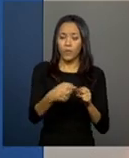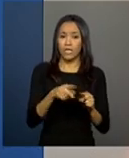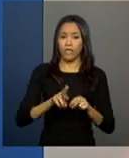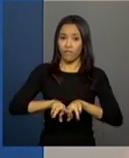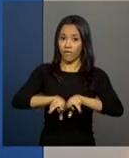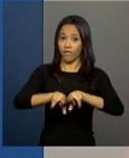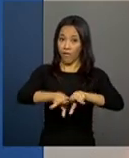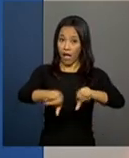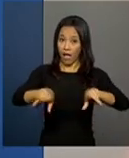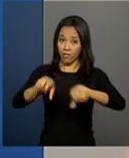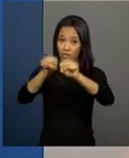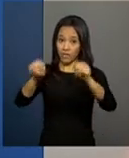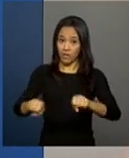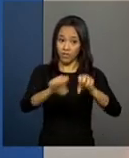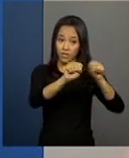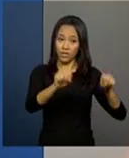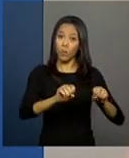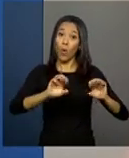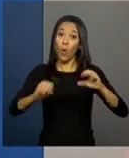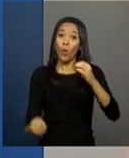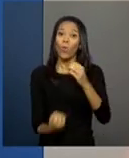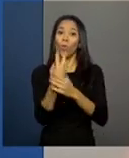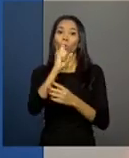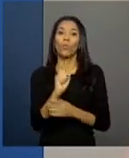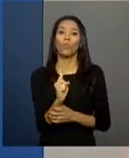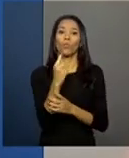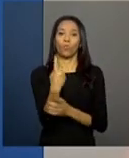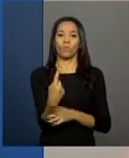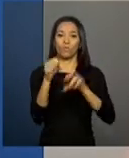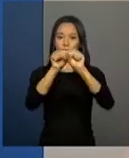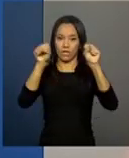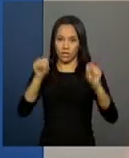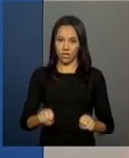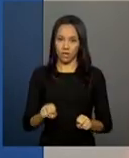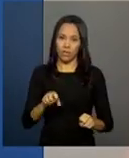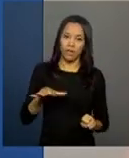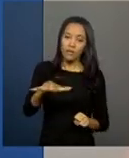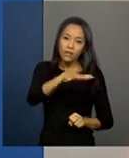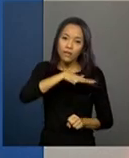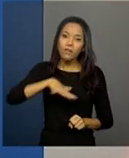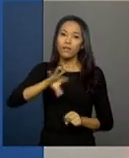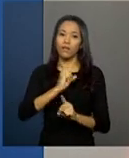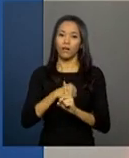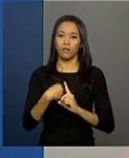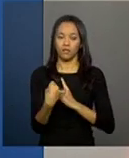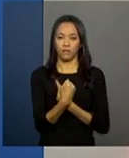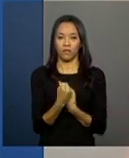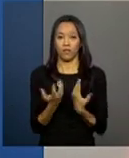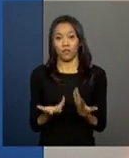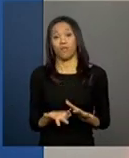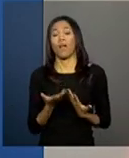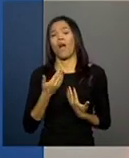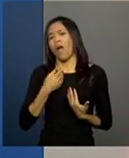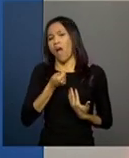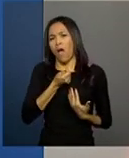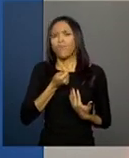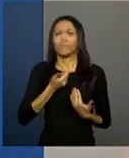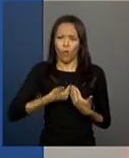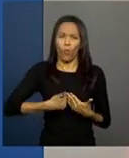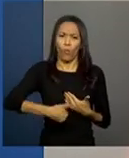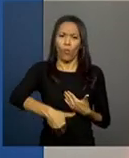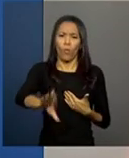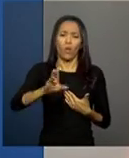único de pessoas da ciência social. Como esse debate está ocorrendo ainda, assim que